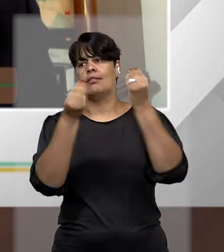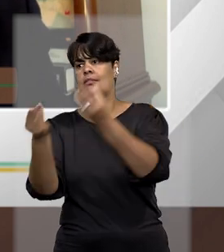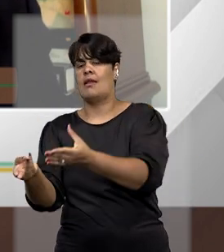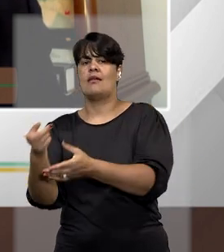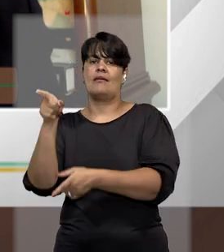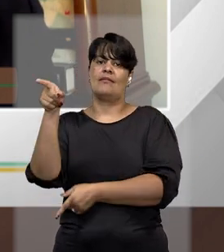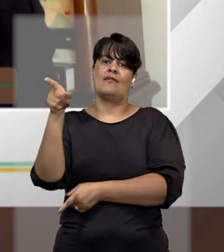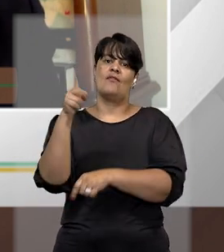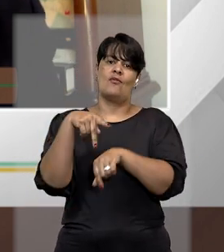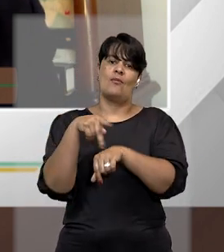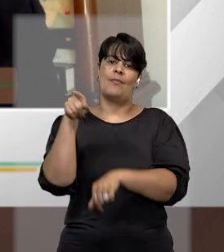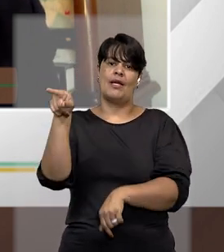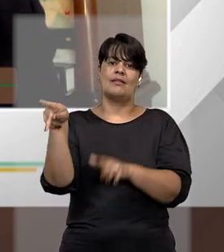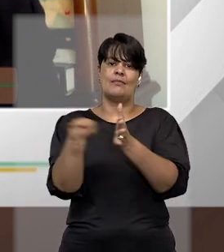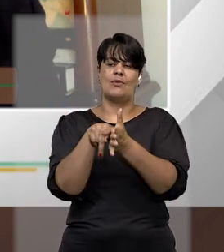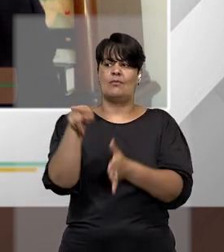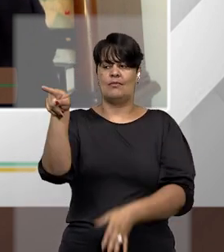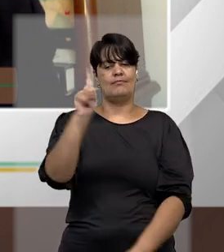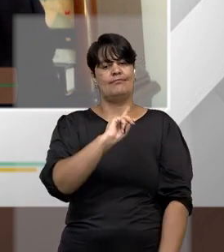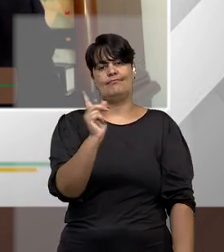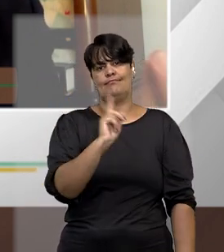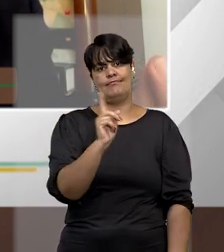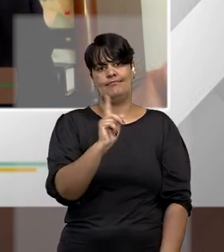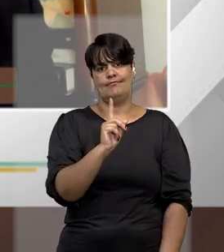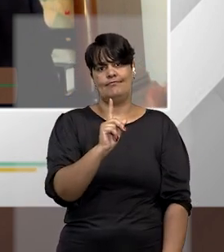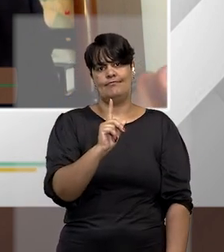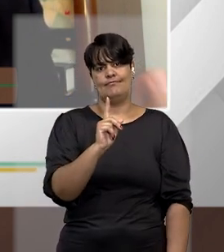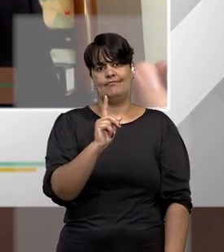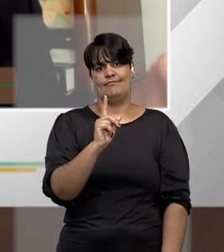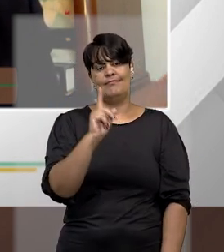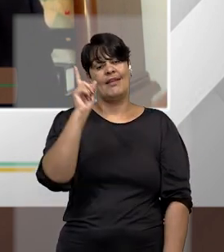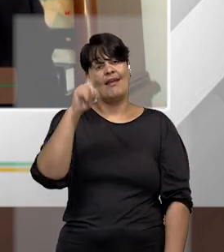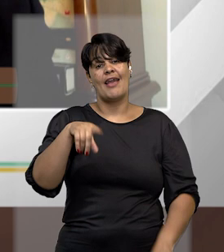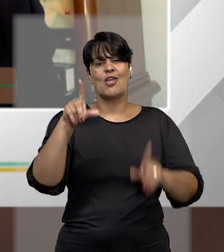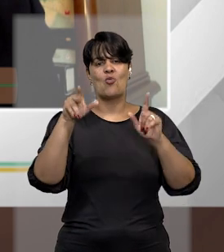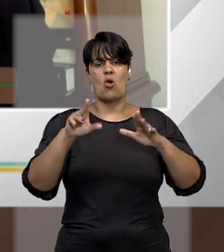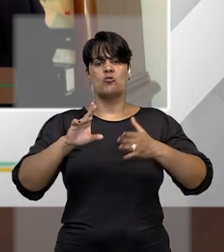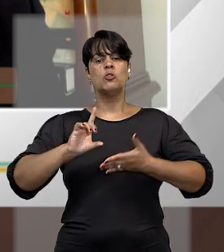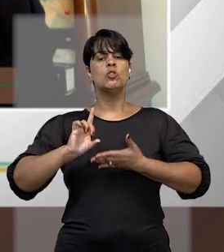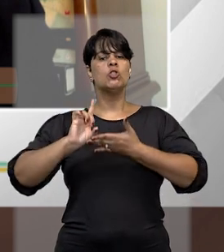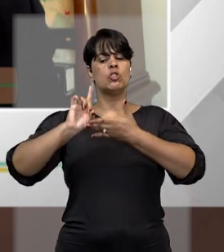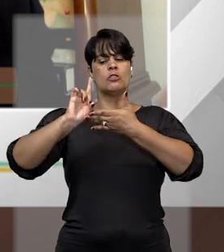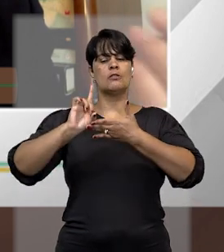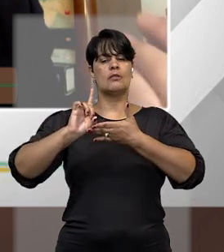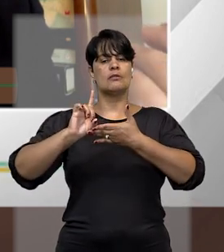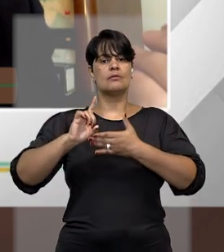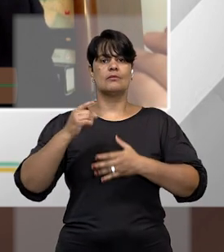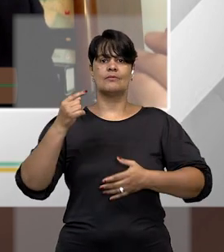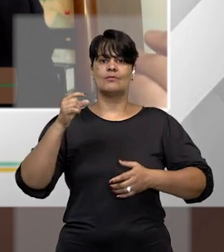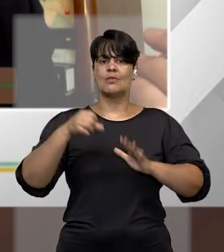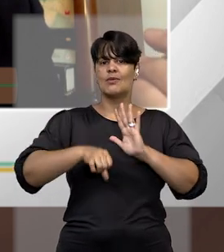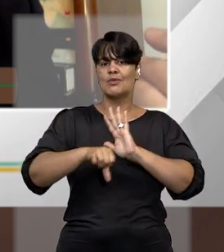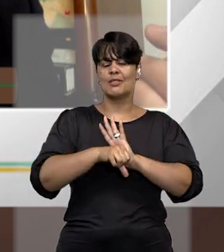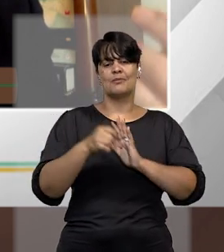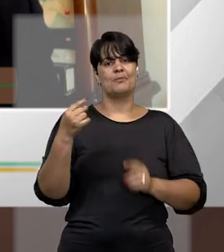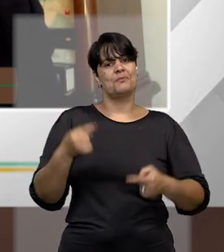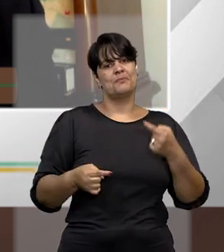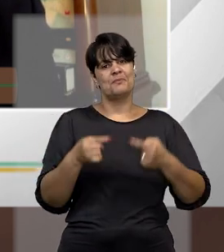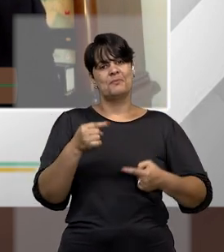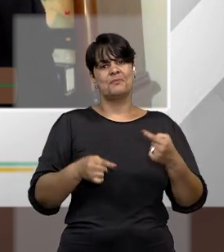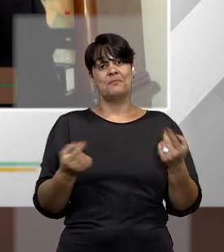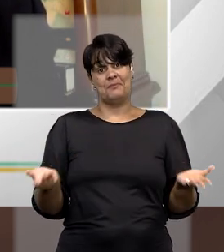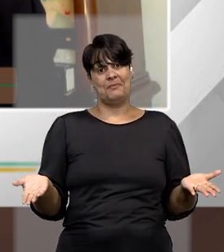dignidade ao crime político, percebe? Então, por dar essa dignidade ao crime político, a